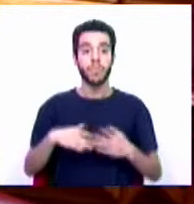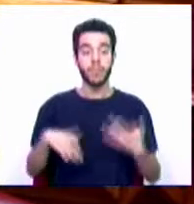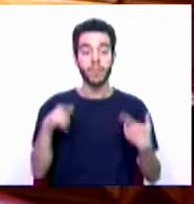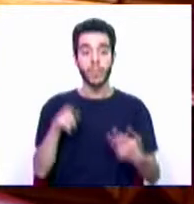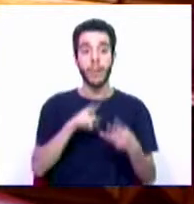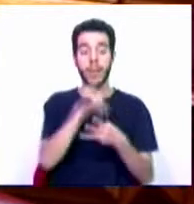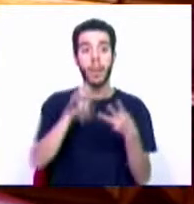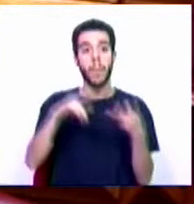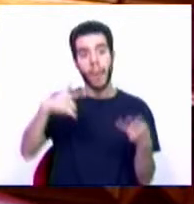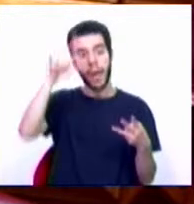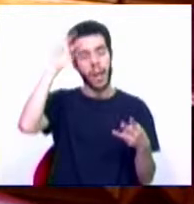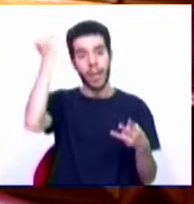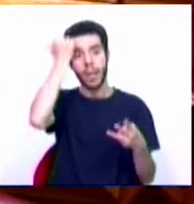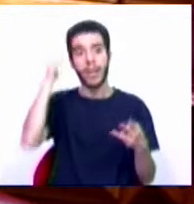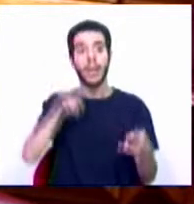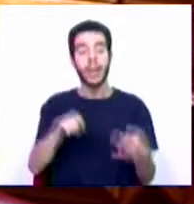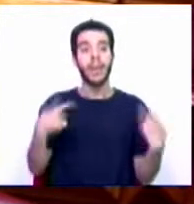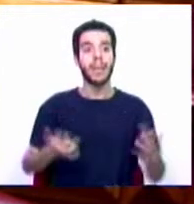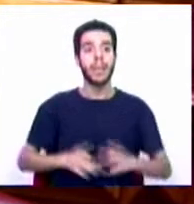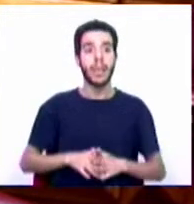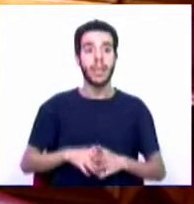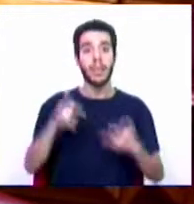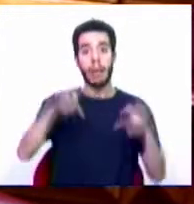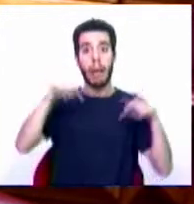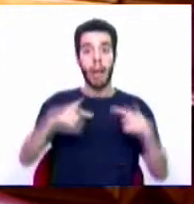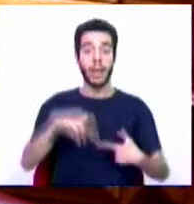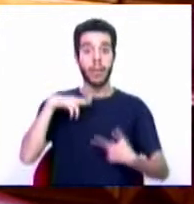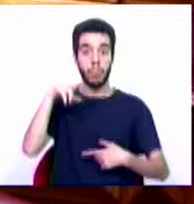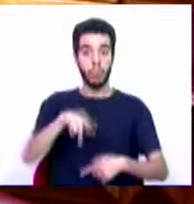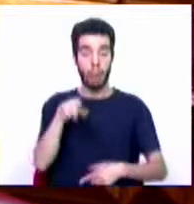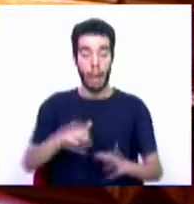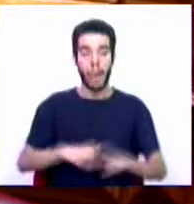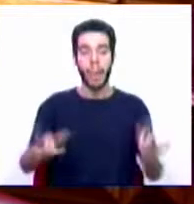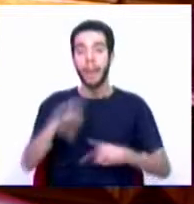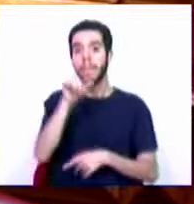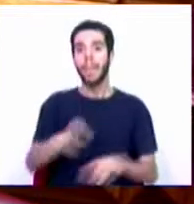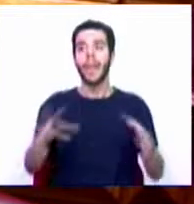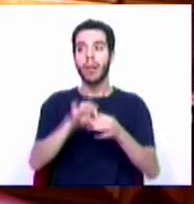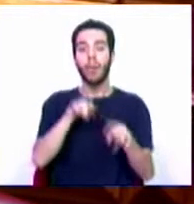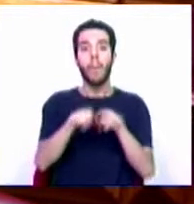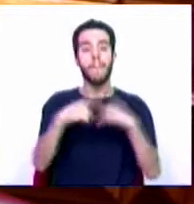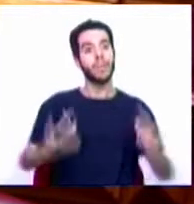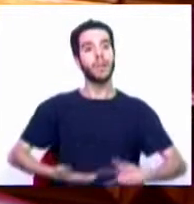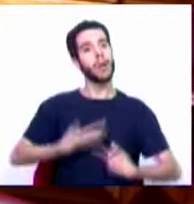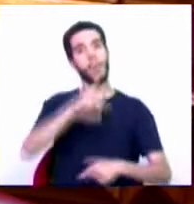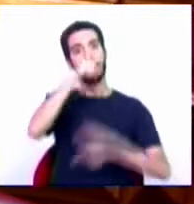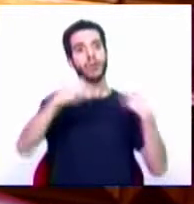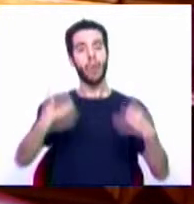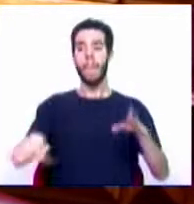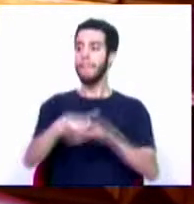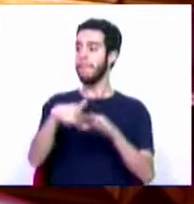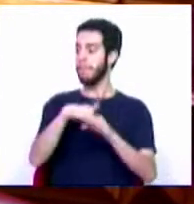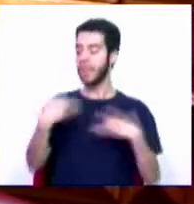de Torres Vedras, um destino turístico estratégico para Portugal. Politicamente ativo e nesta bancada muitos o